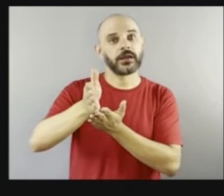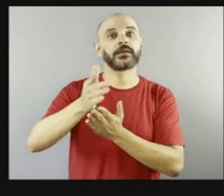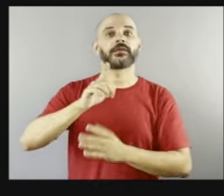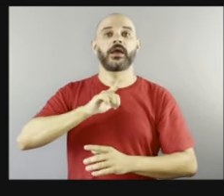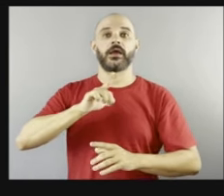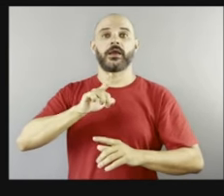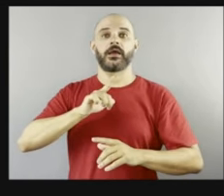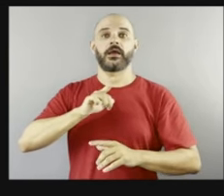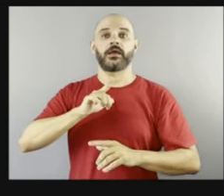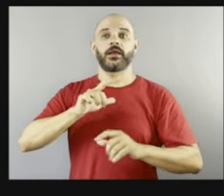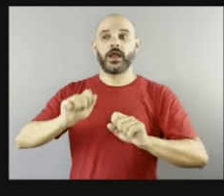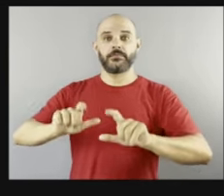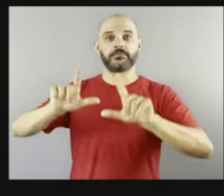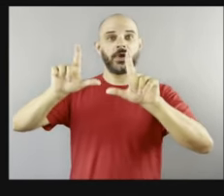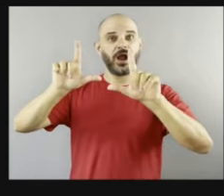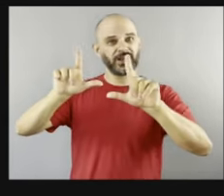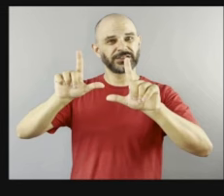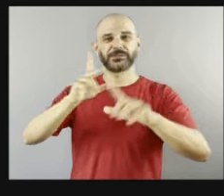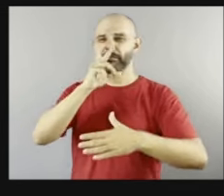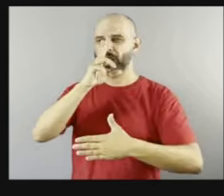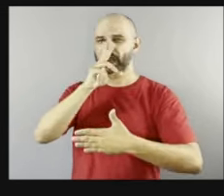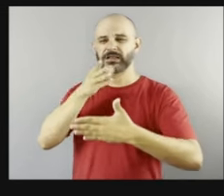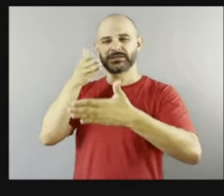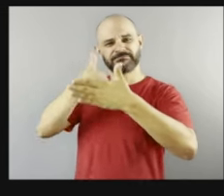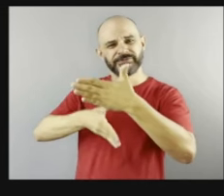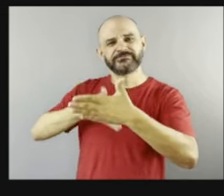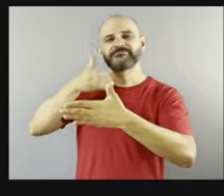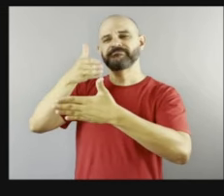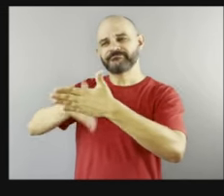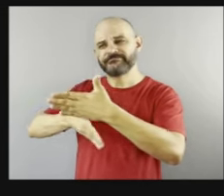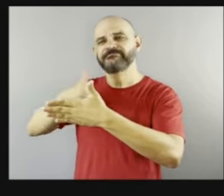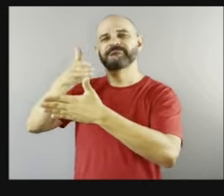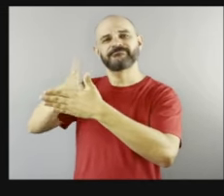está sempre tentando ser barrada, calada,